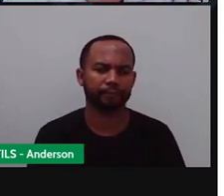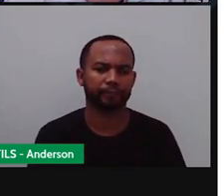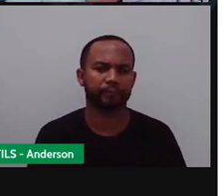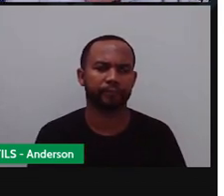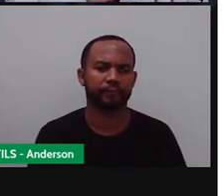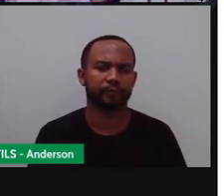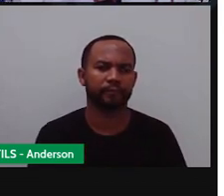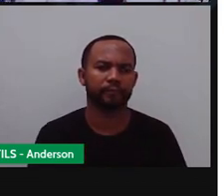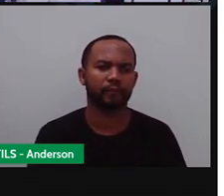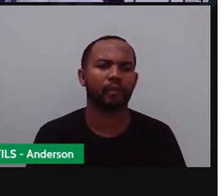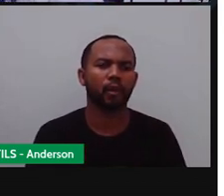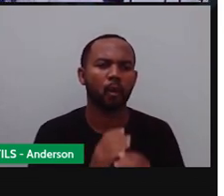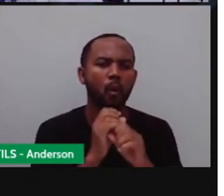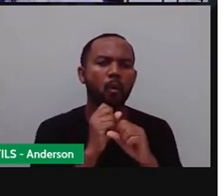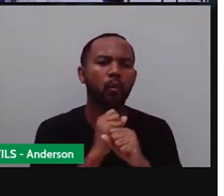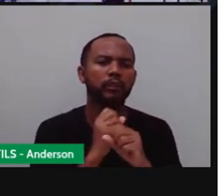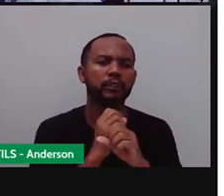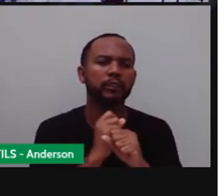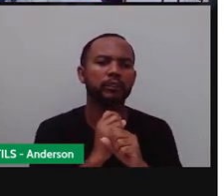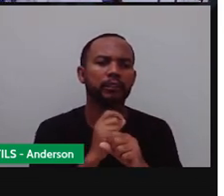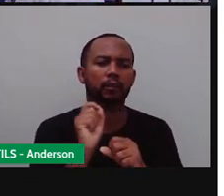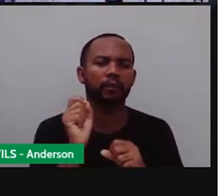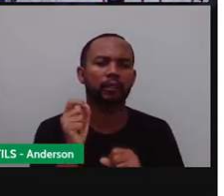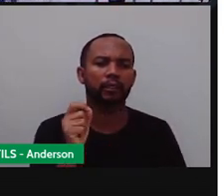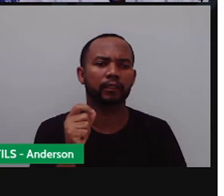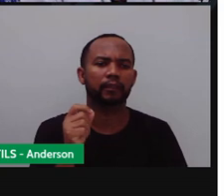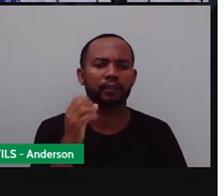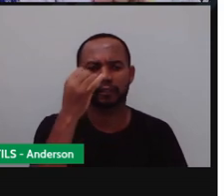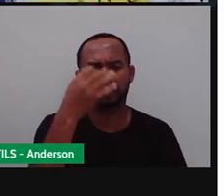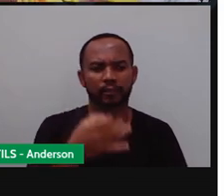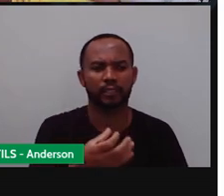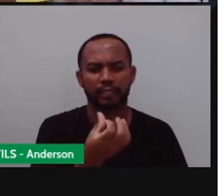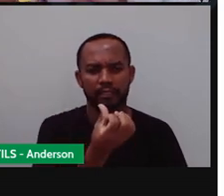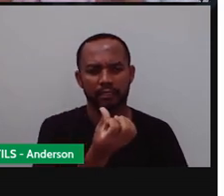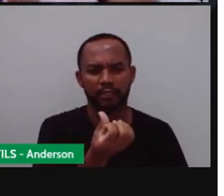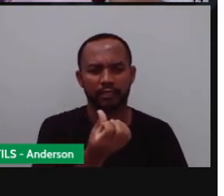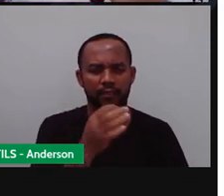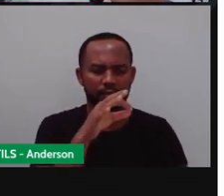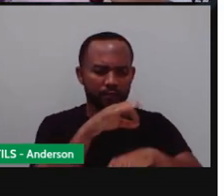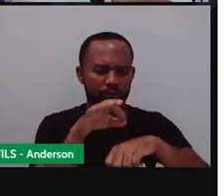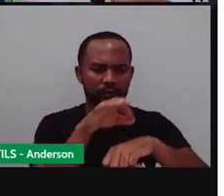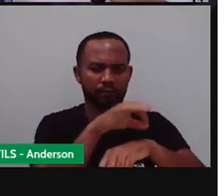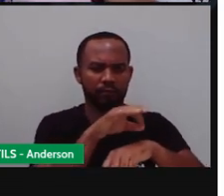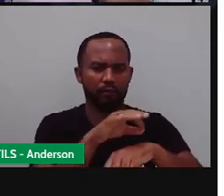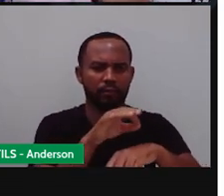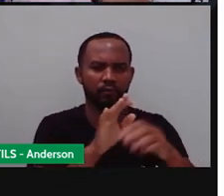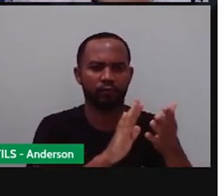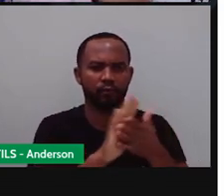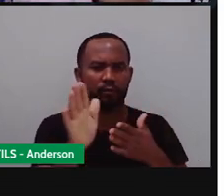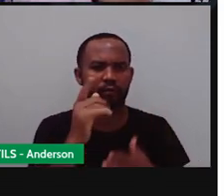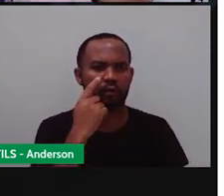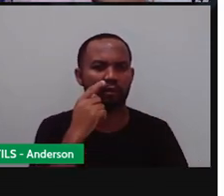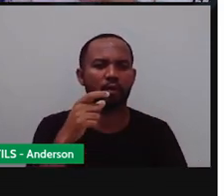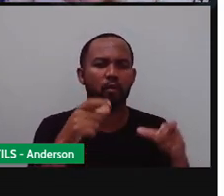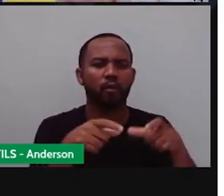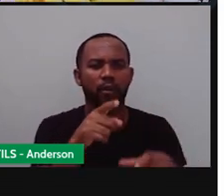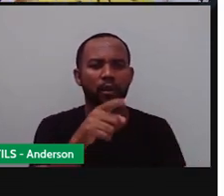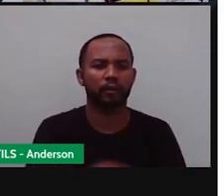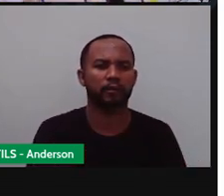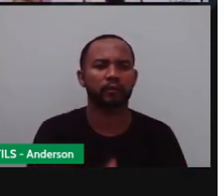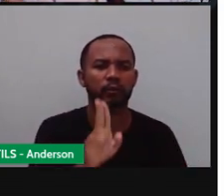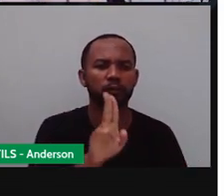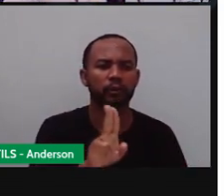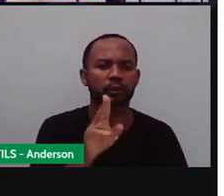Pronto. Aí nessa continha diz que são o quê? Seis joaninhas, certo? Se são seis joaninhas, eu vou colocar onde? Na